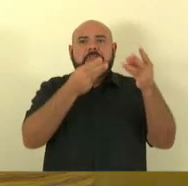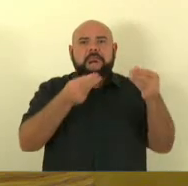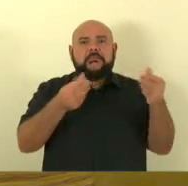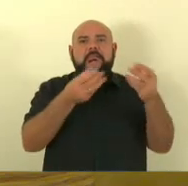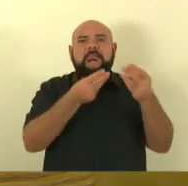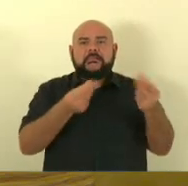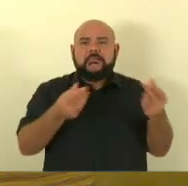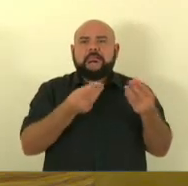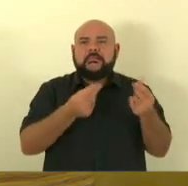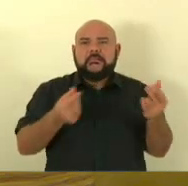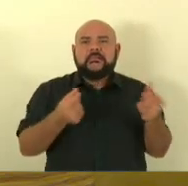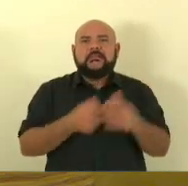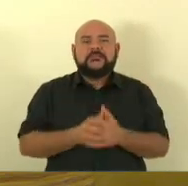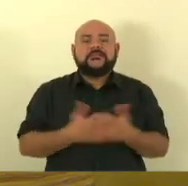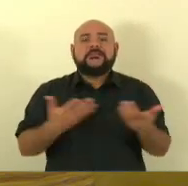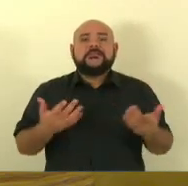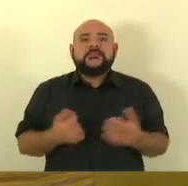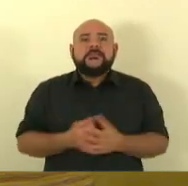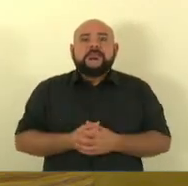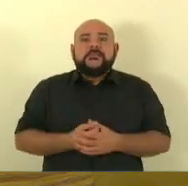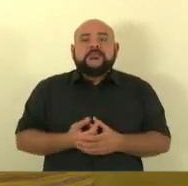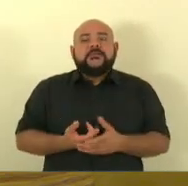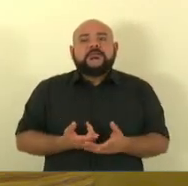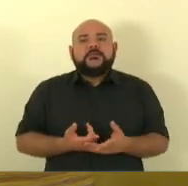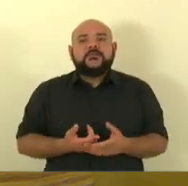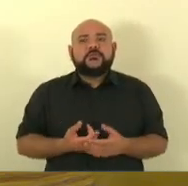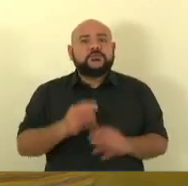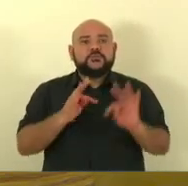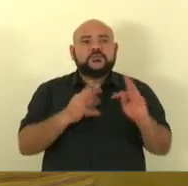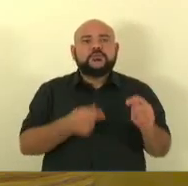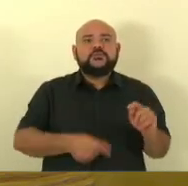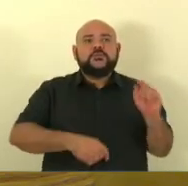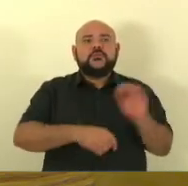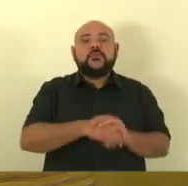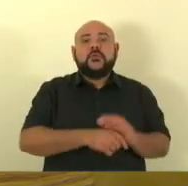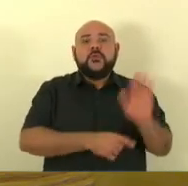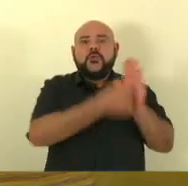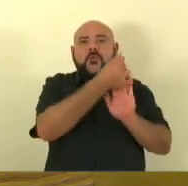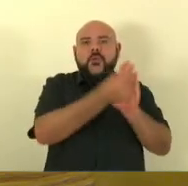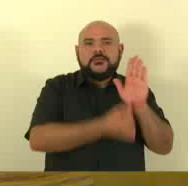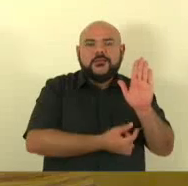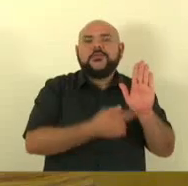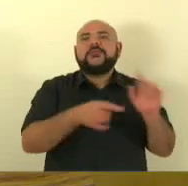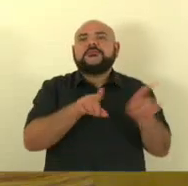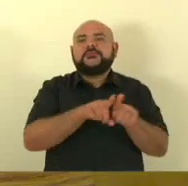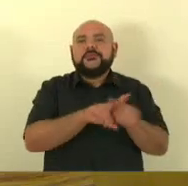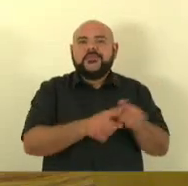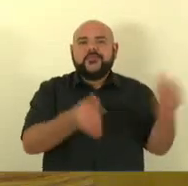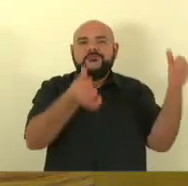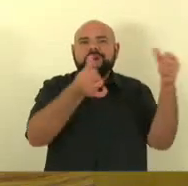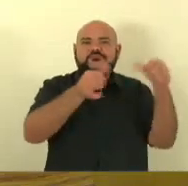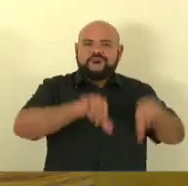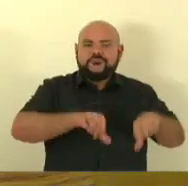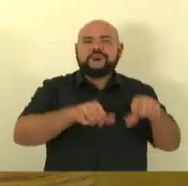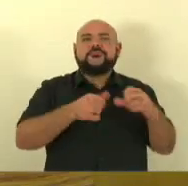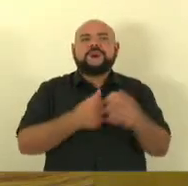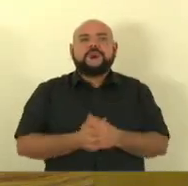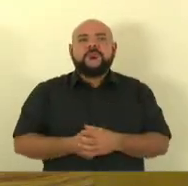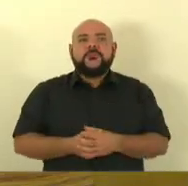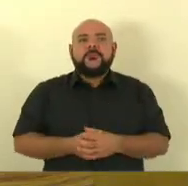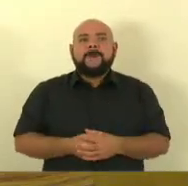orçamentos, a capacidade de atendimento foi reduzida em razão da diminuição do efetivo que existe lá.